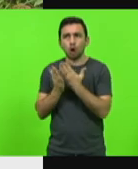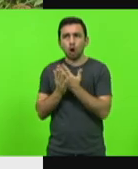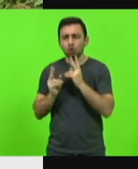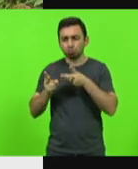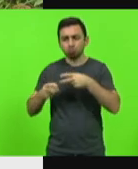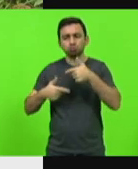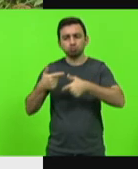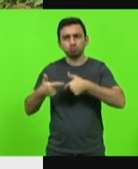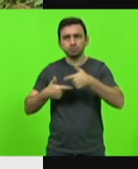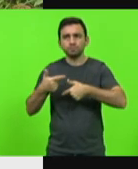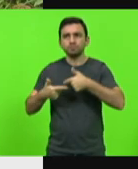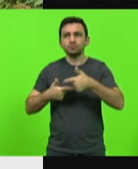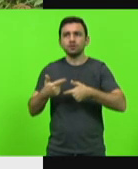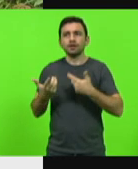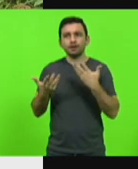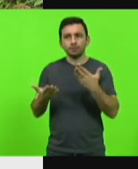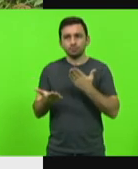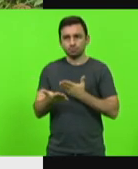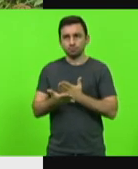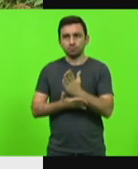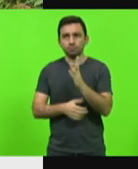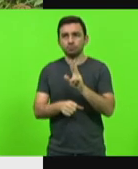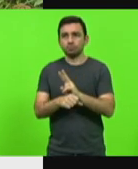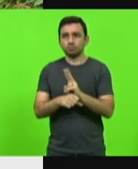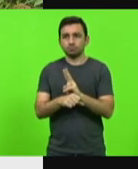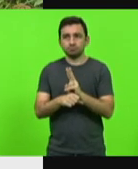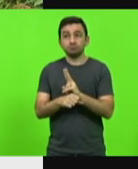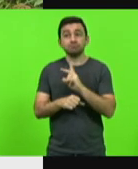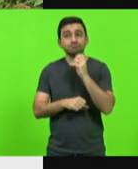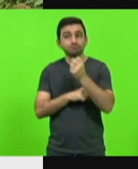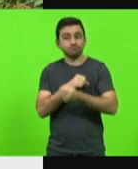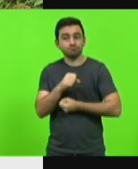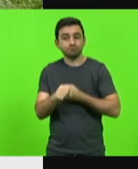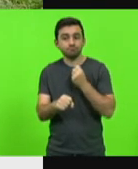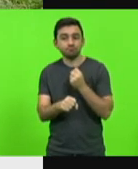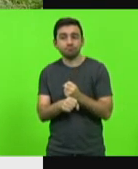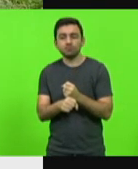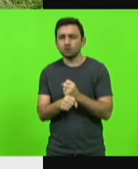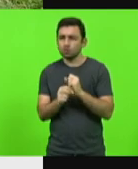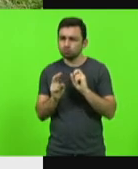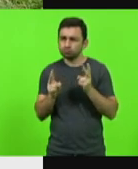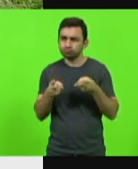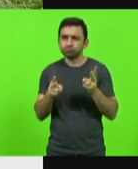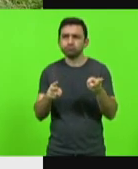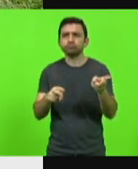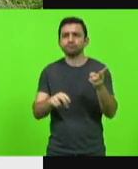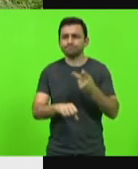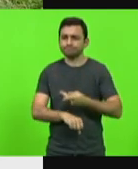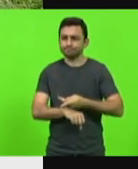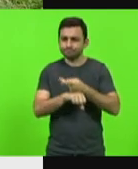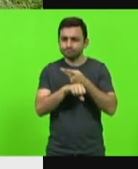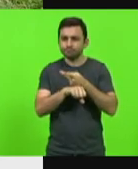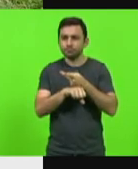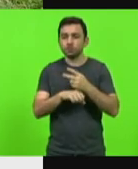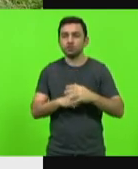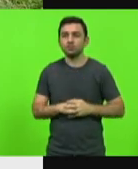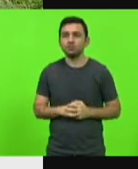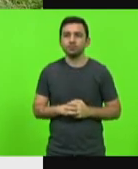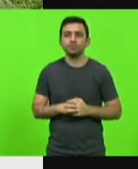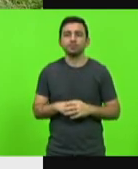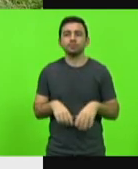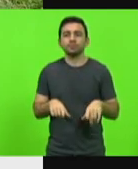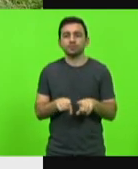ser aprovada na auditoria anual e manter o título. Tem uma auditoria para manter o título.